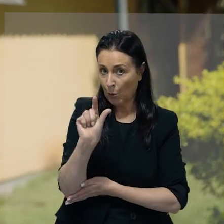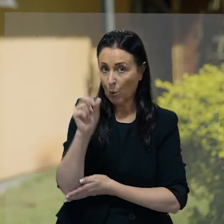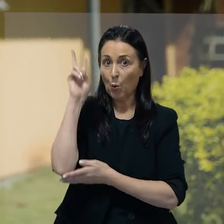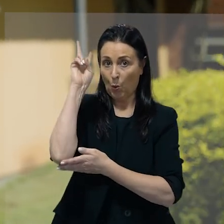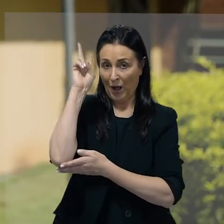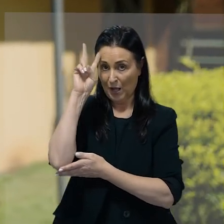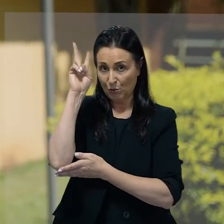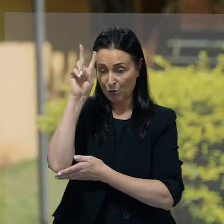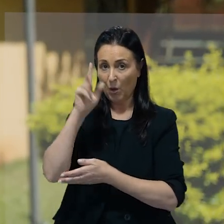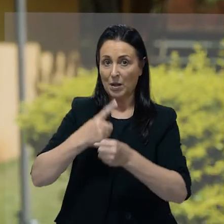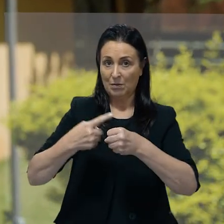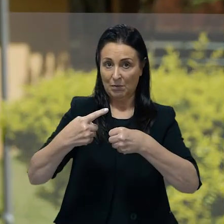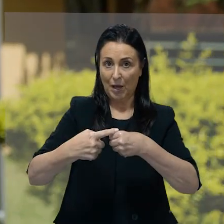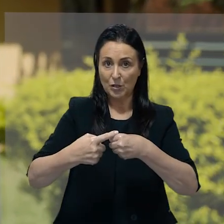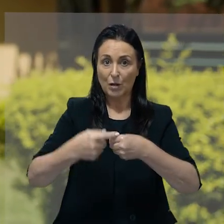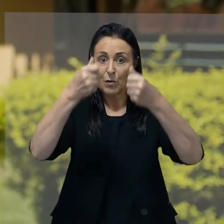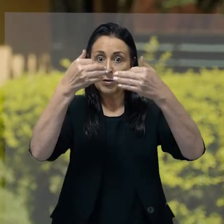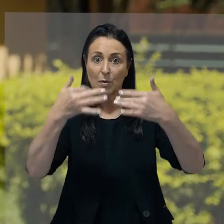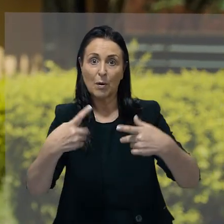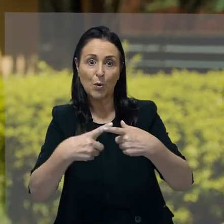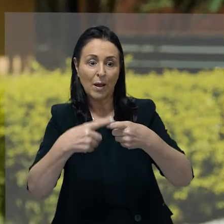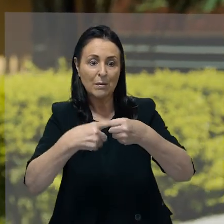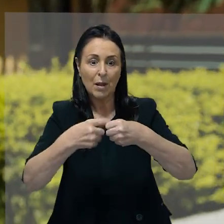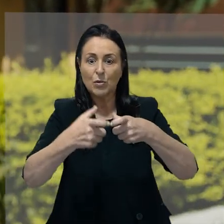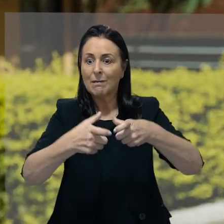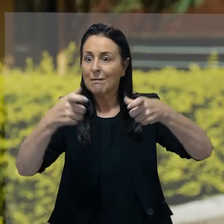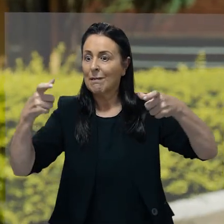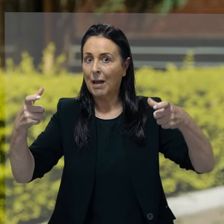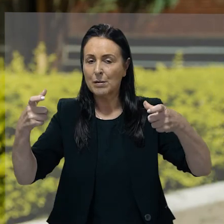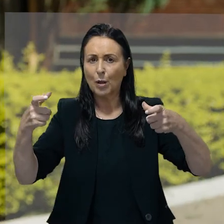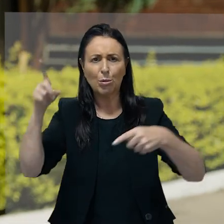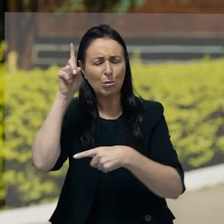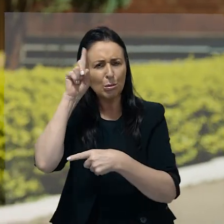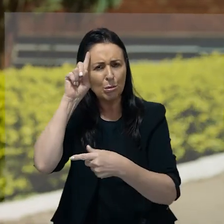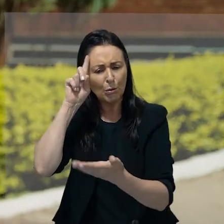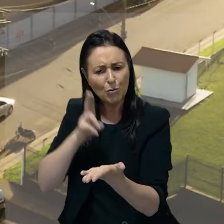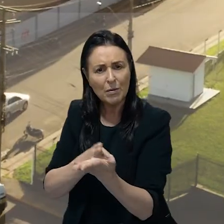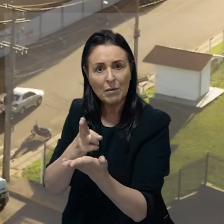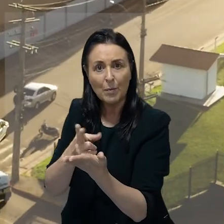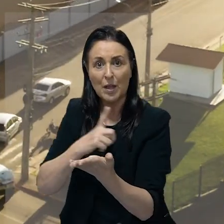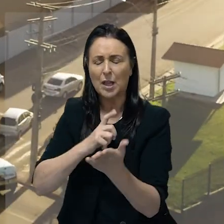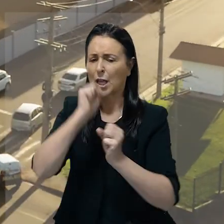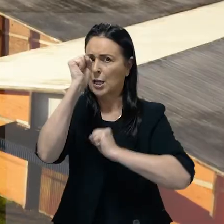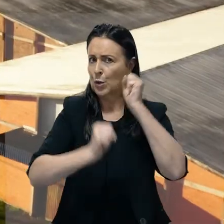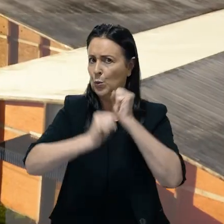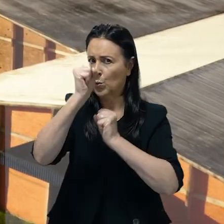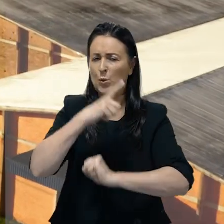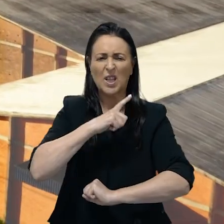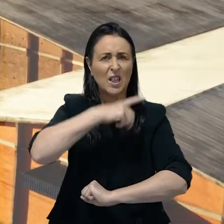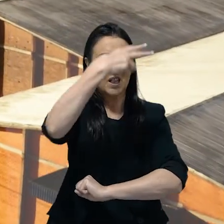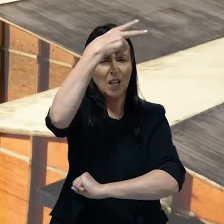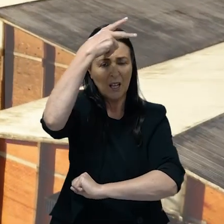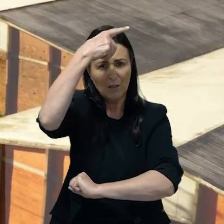Agora que já sabemos um pouco sobre o Venâncio, vamos falar sobre os motivos que fazem a cidade crescer a cada dia. dotado de